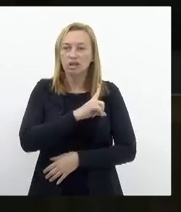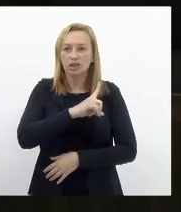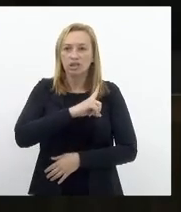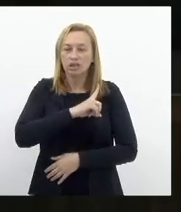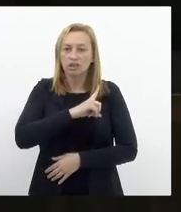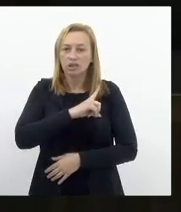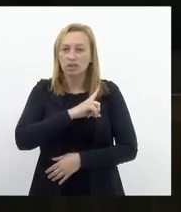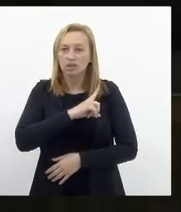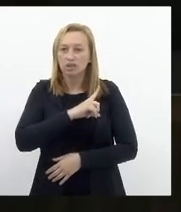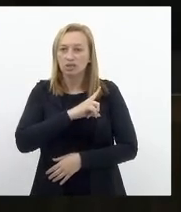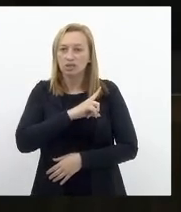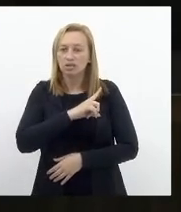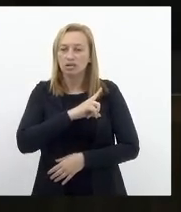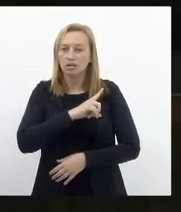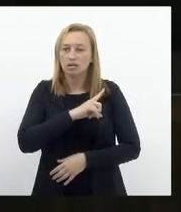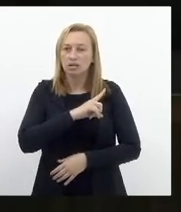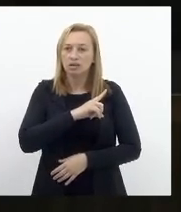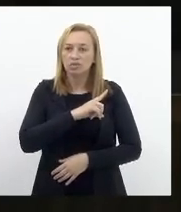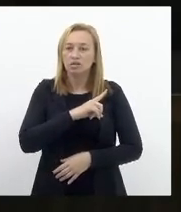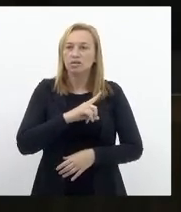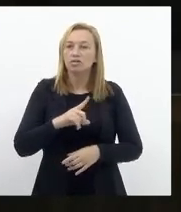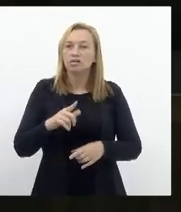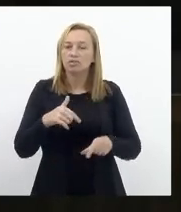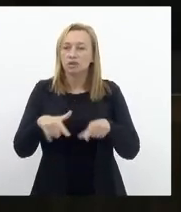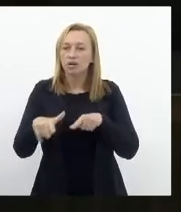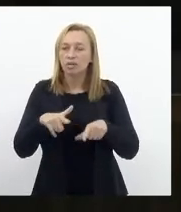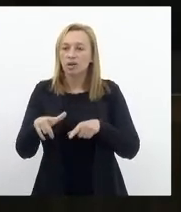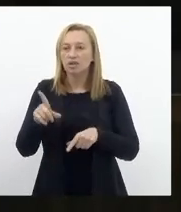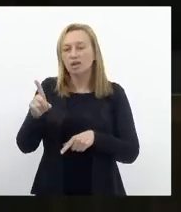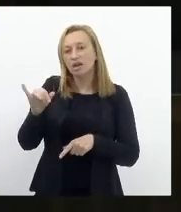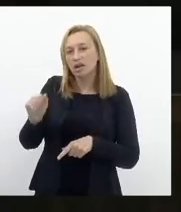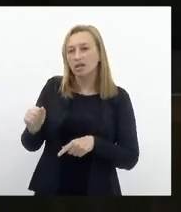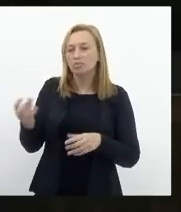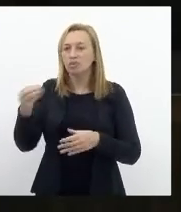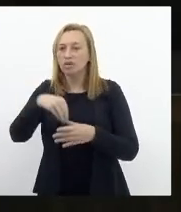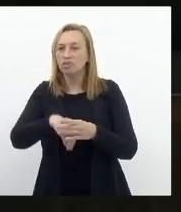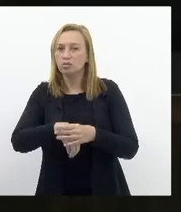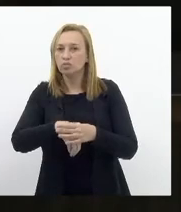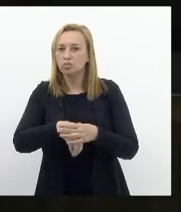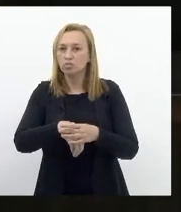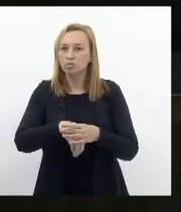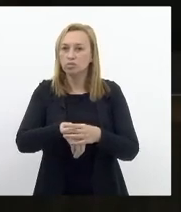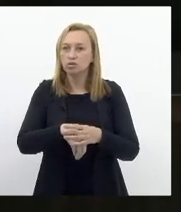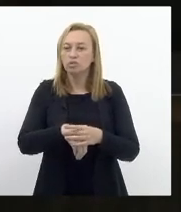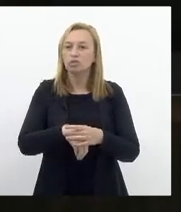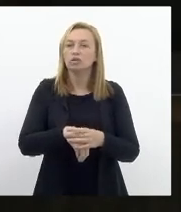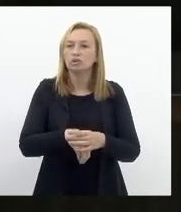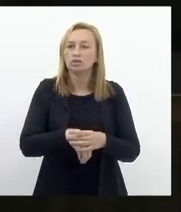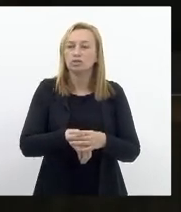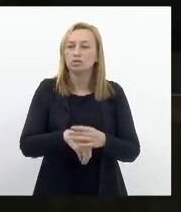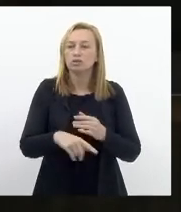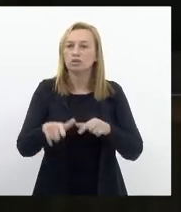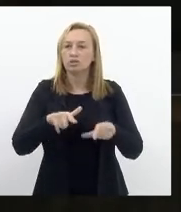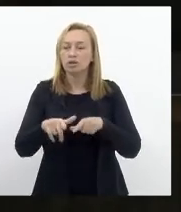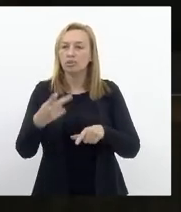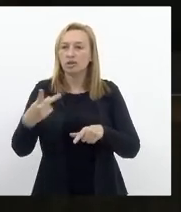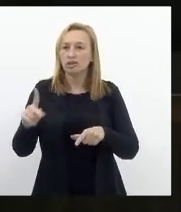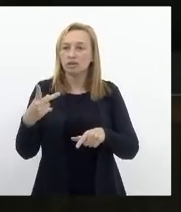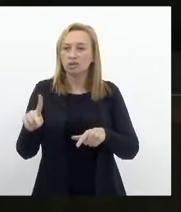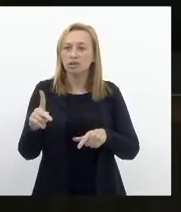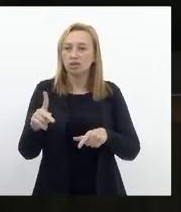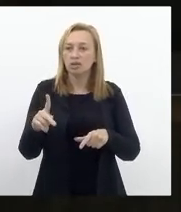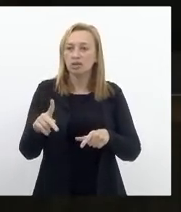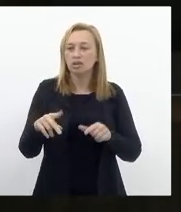dos Serviços Delegados para incluir, dentre as atribuições que eles são conferidas, a de apurar o crime de